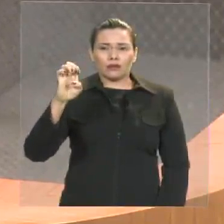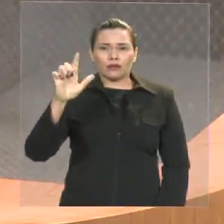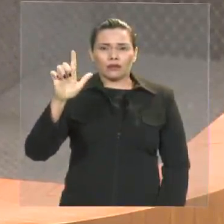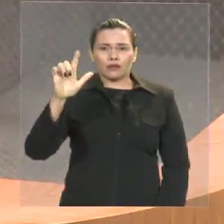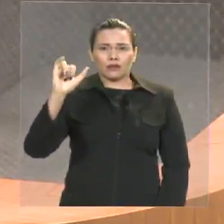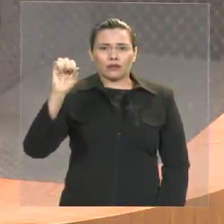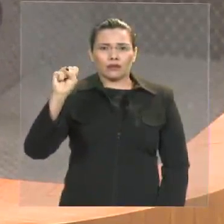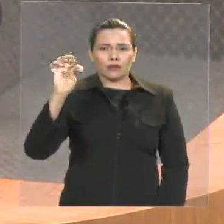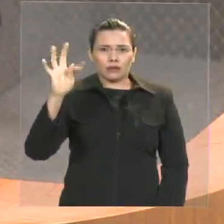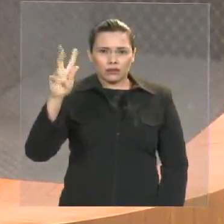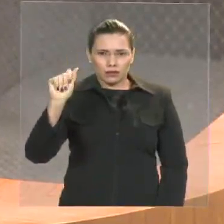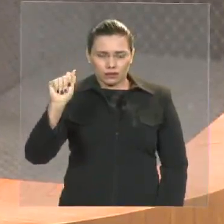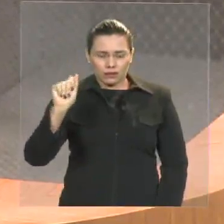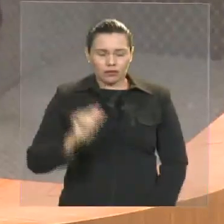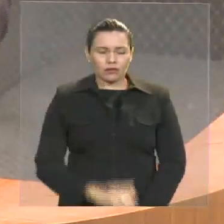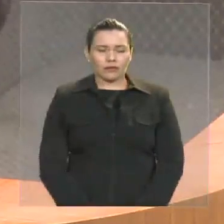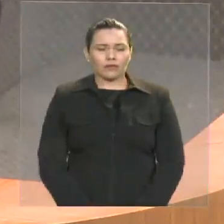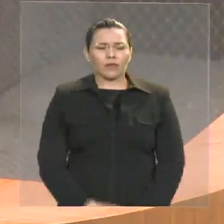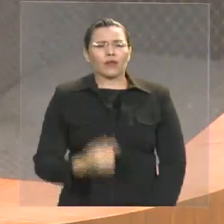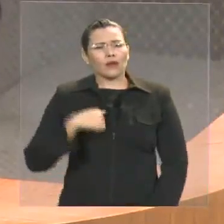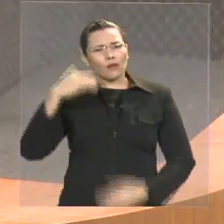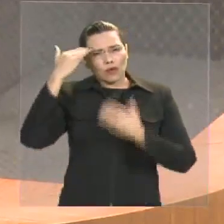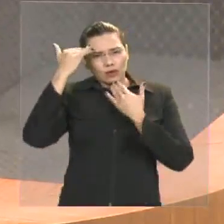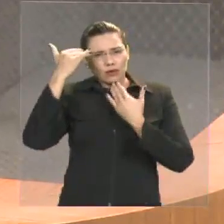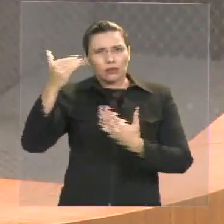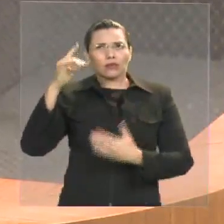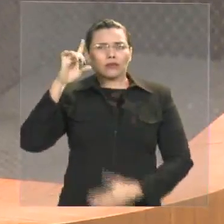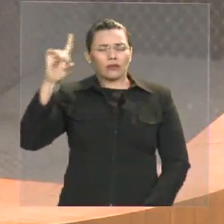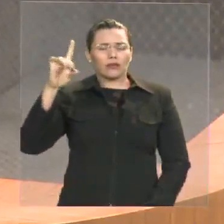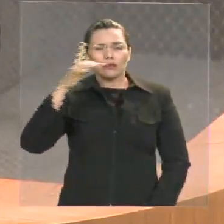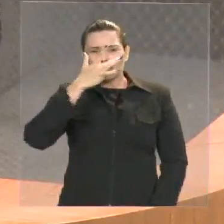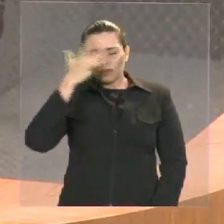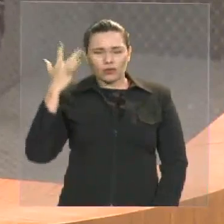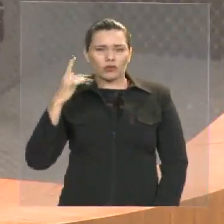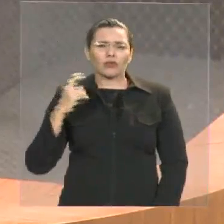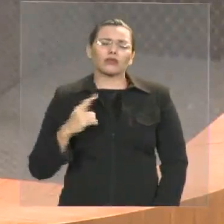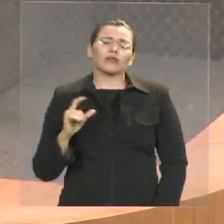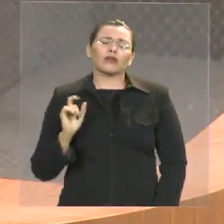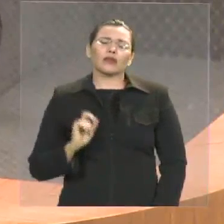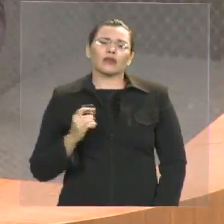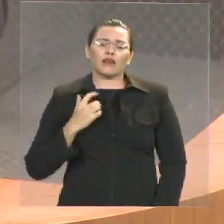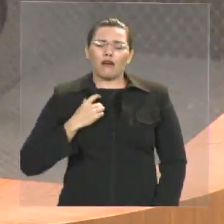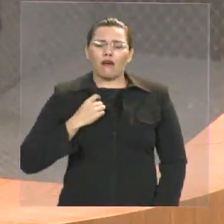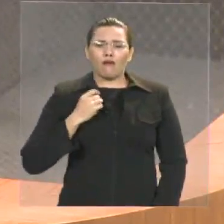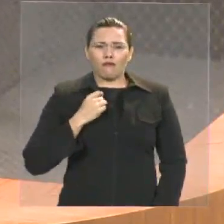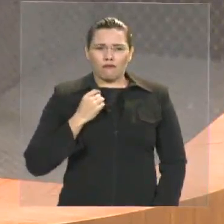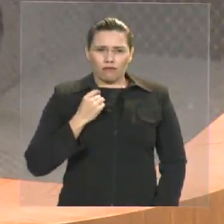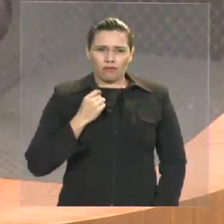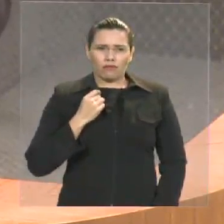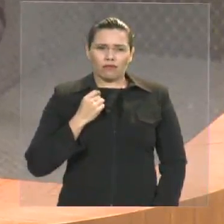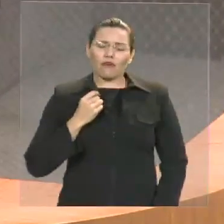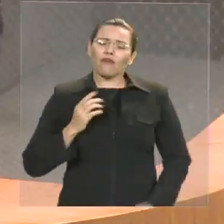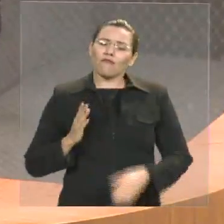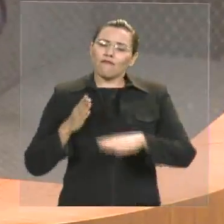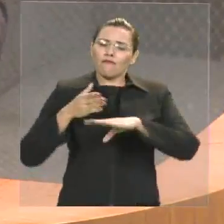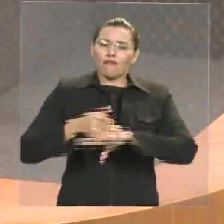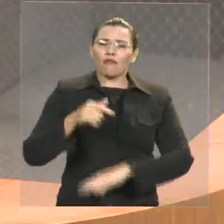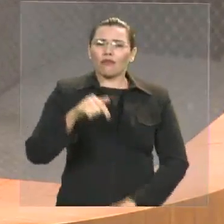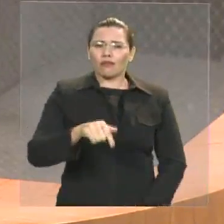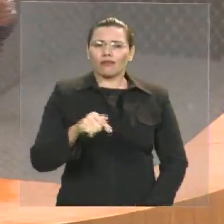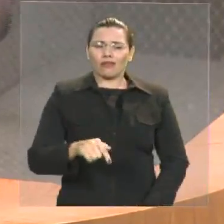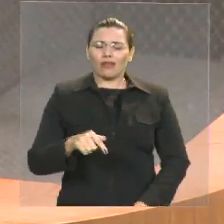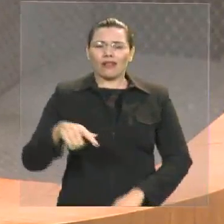agradecer a Deus pelas pessoas que lhe foram, voluntariamente, dizer que São Luís pode se